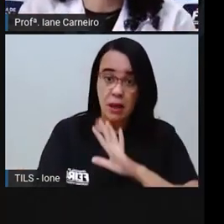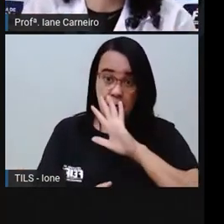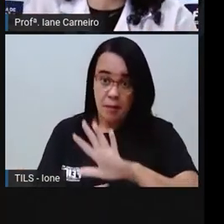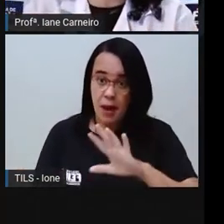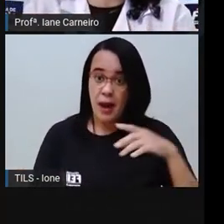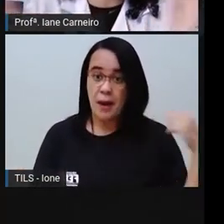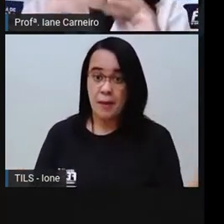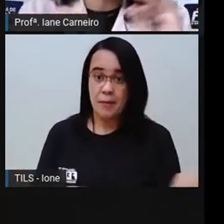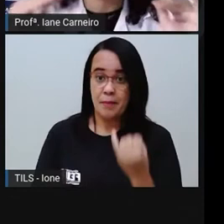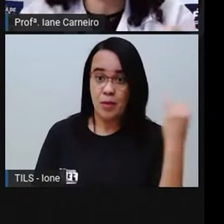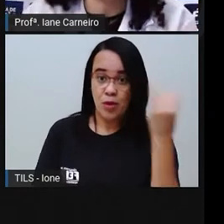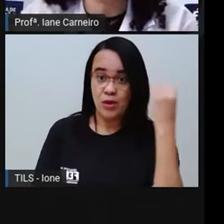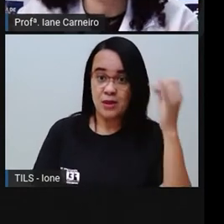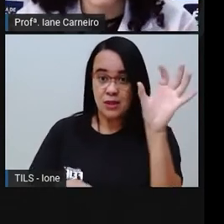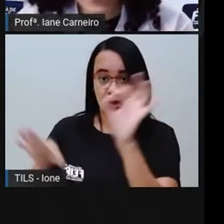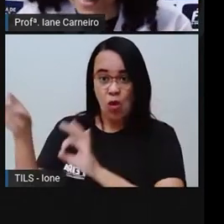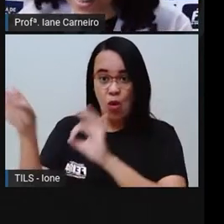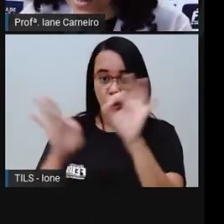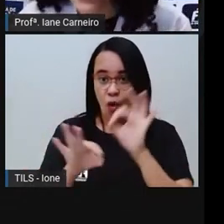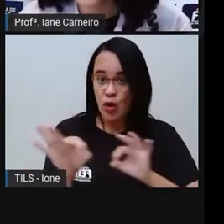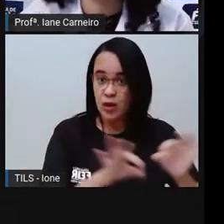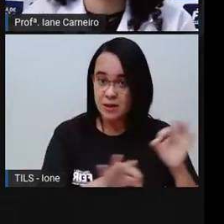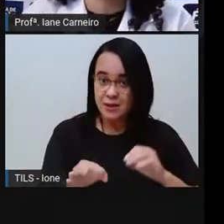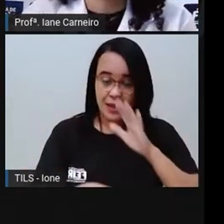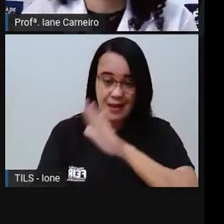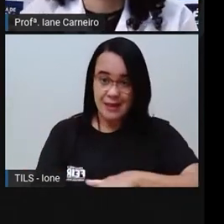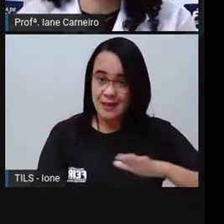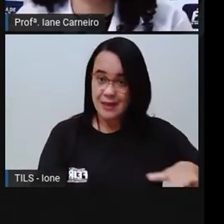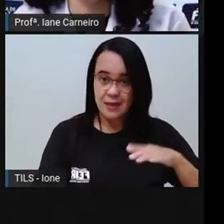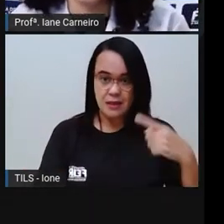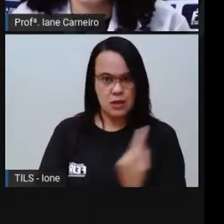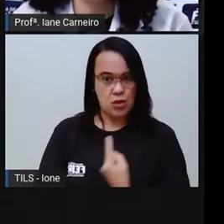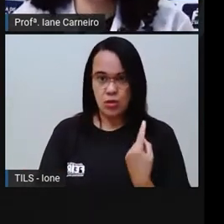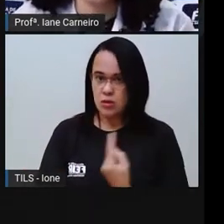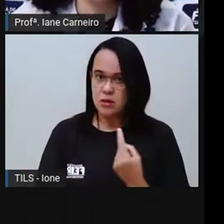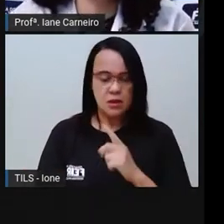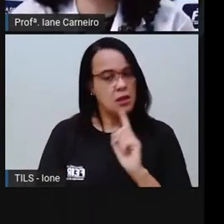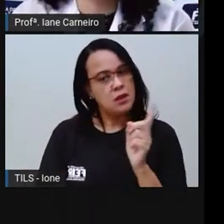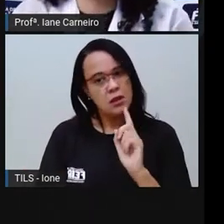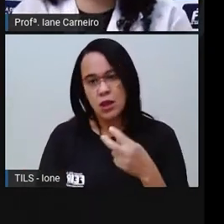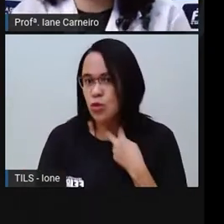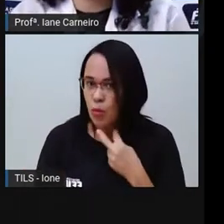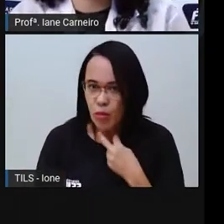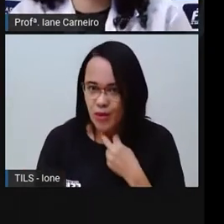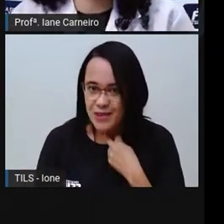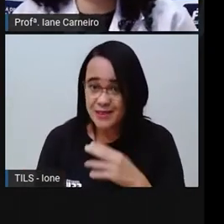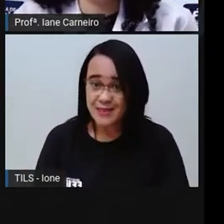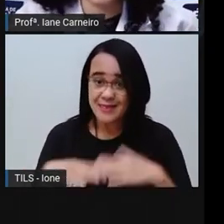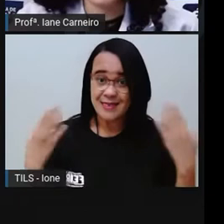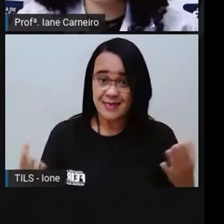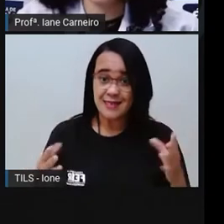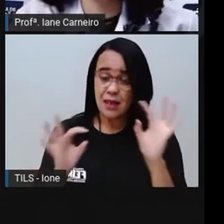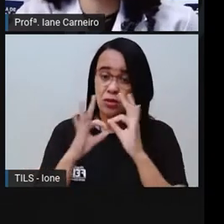cuidando das crianças, né? Elas não podem ficar sozinhas. E aí, ó, em todas as famílias, os avós moram